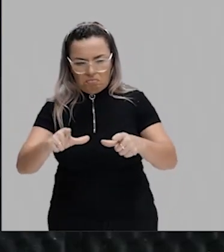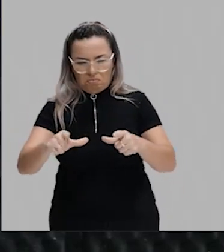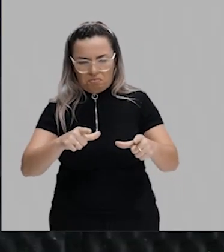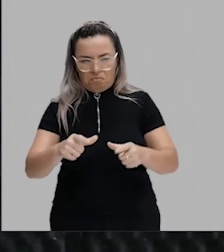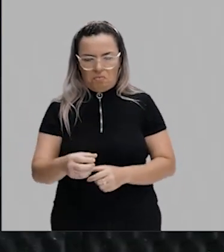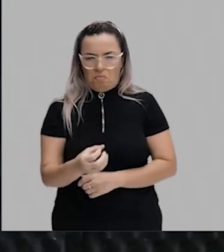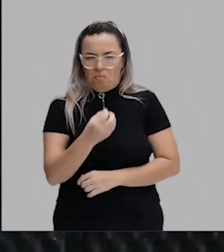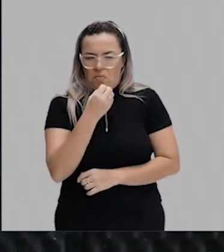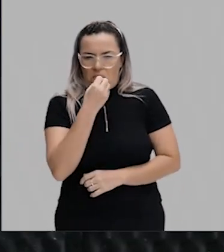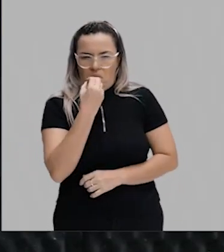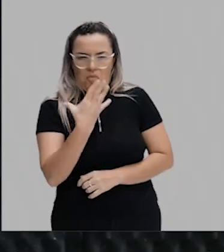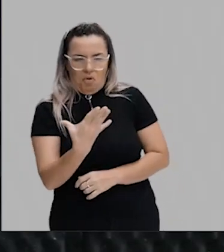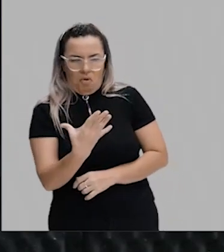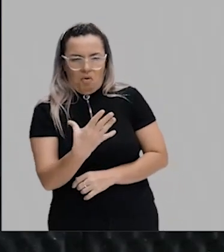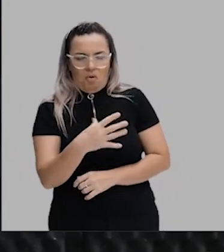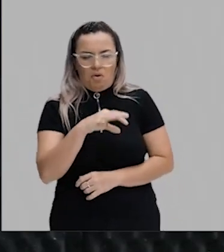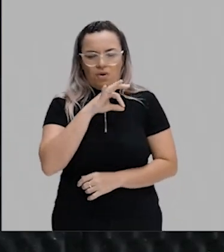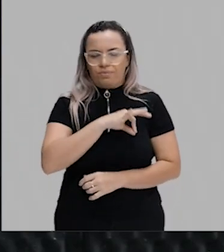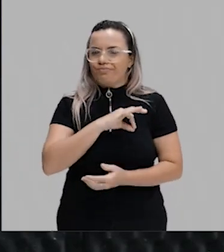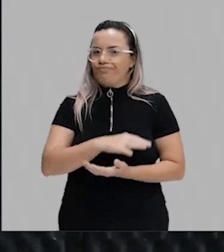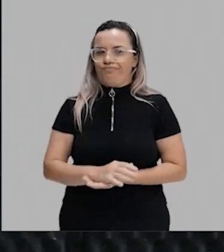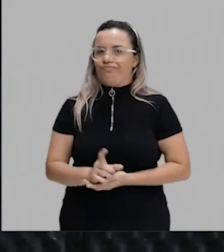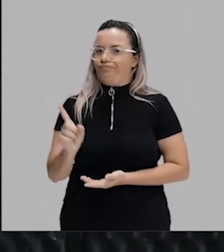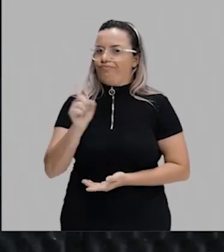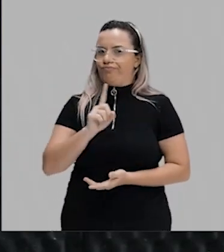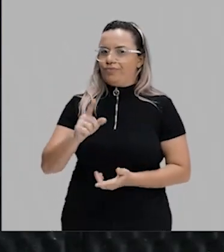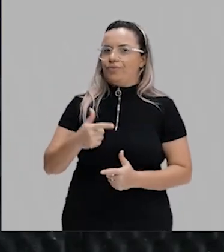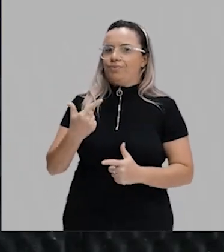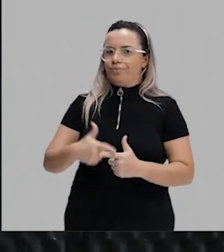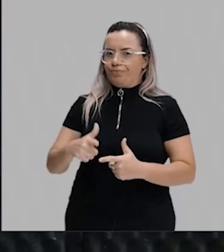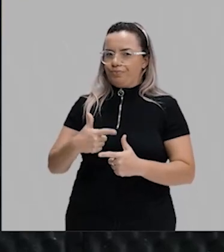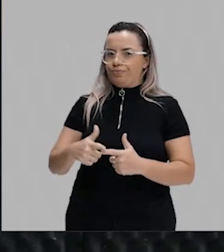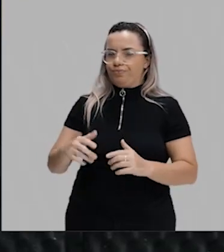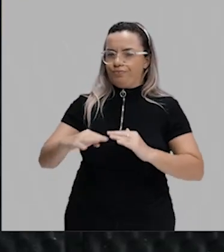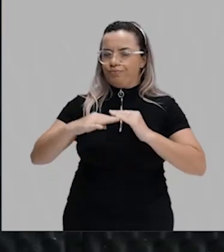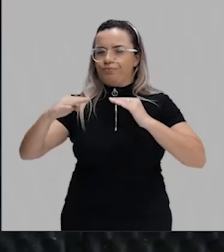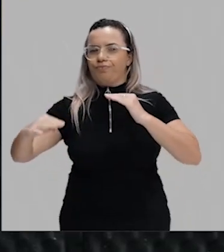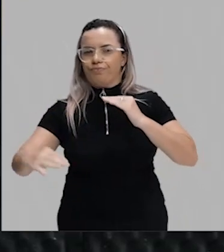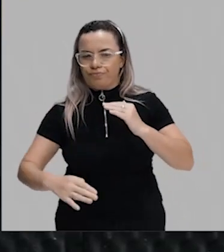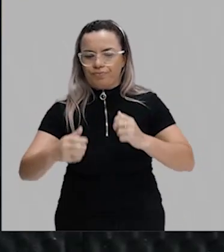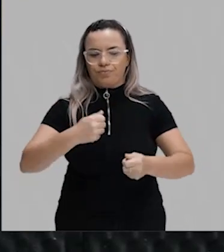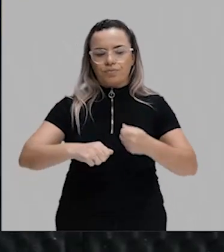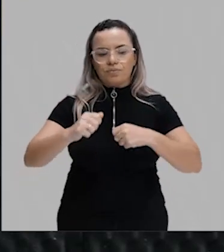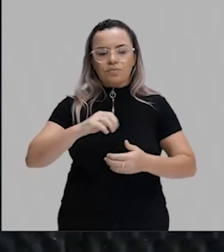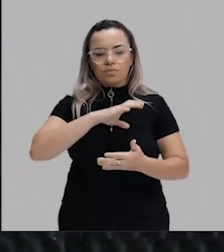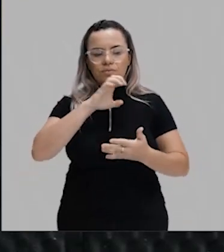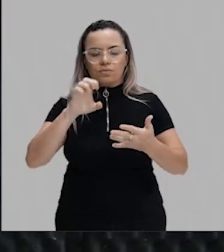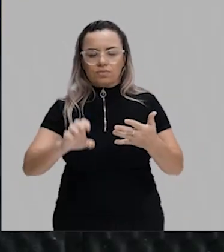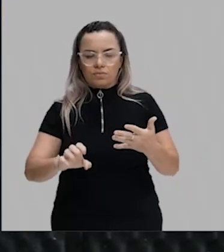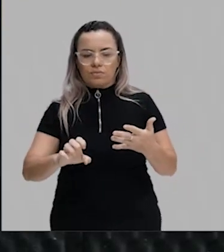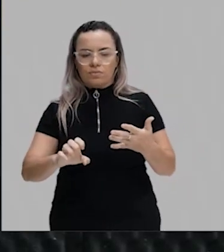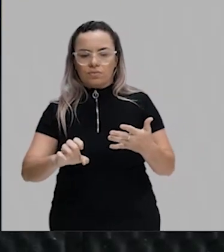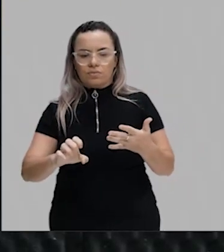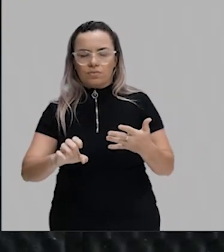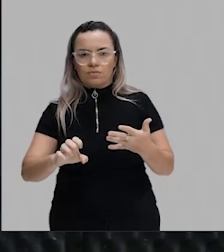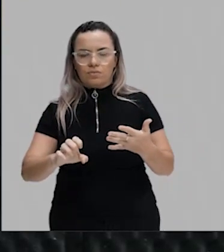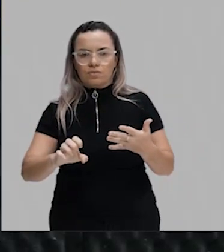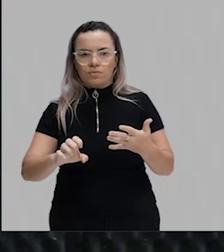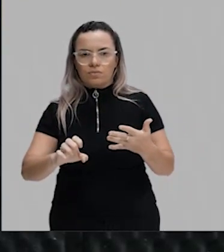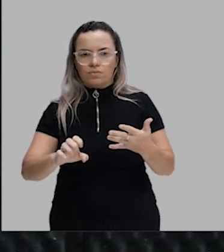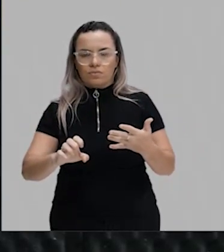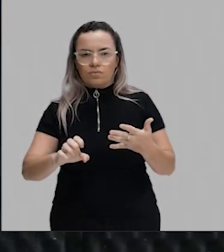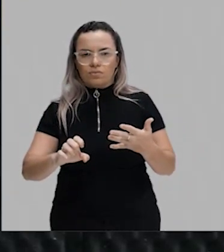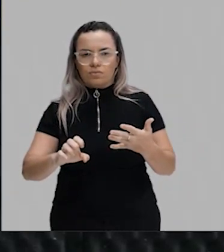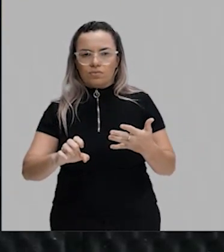problemas relativo à desigualdade econômica. E por último, no Brasil, a atenuação da desigualdade econômica das grandes